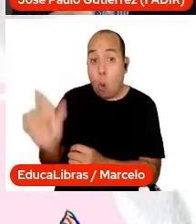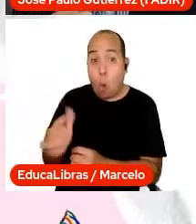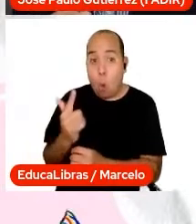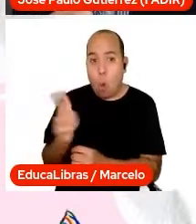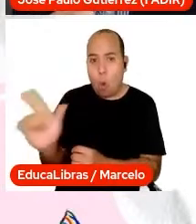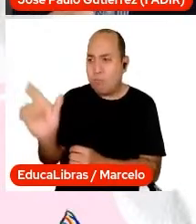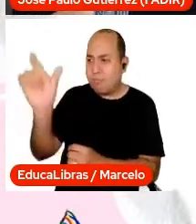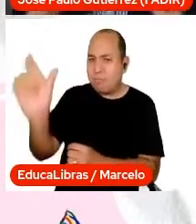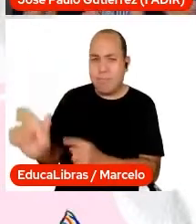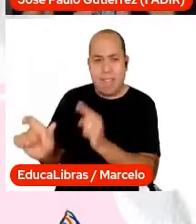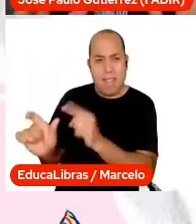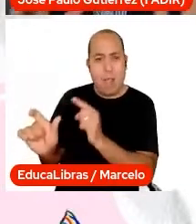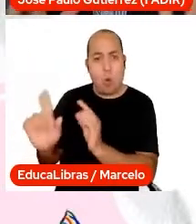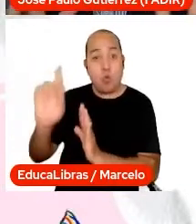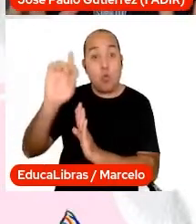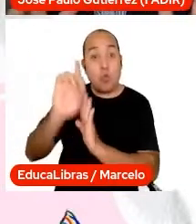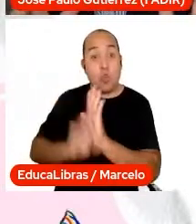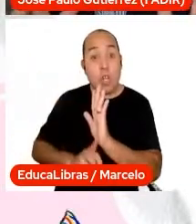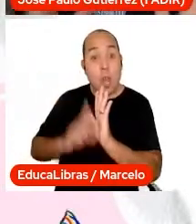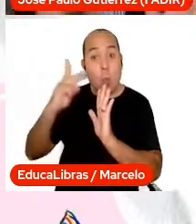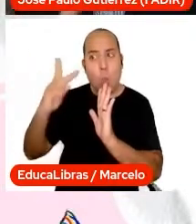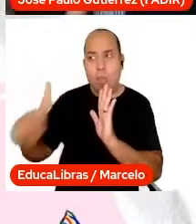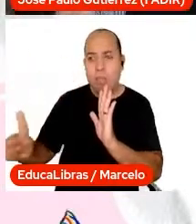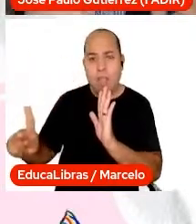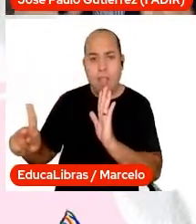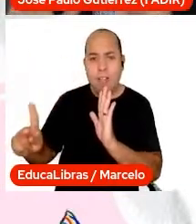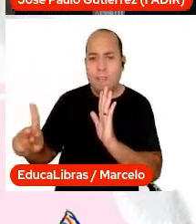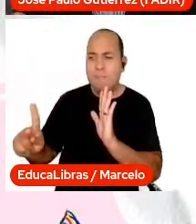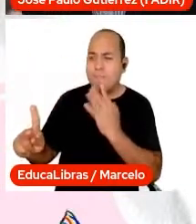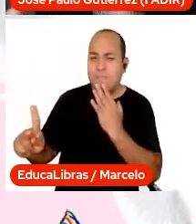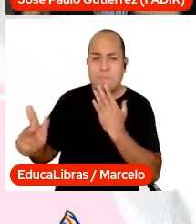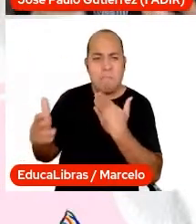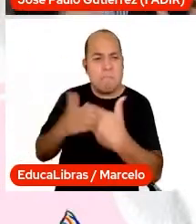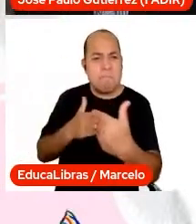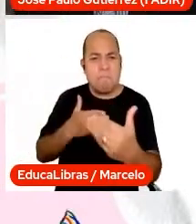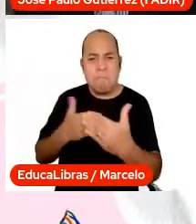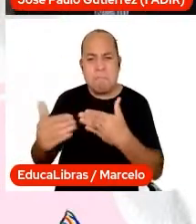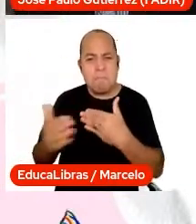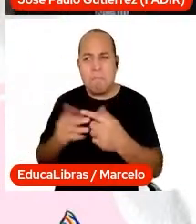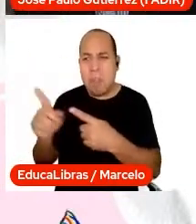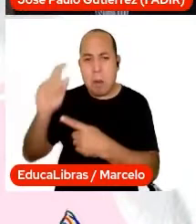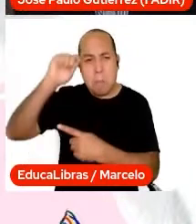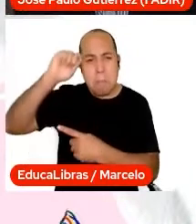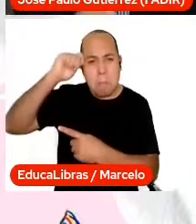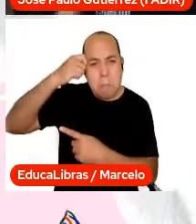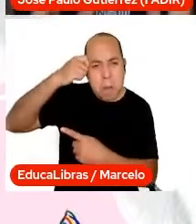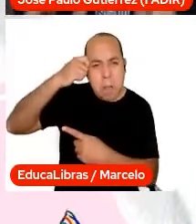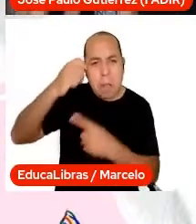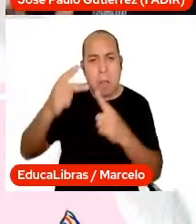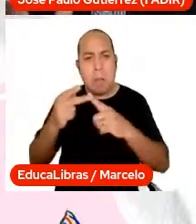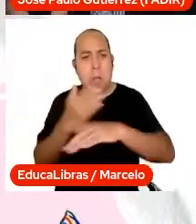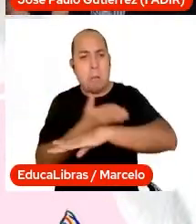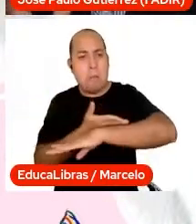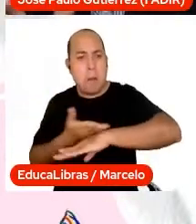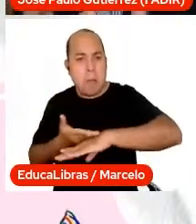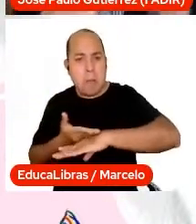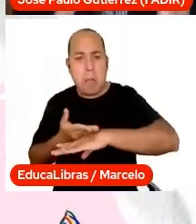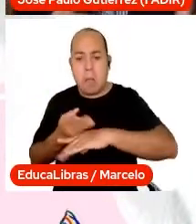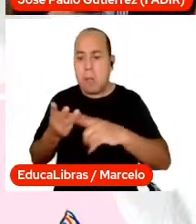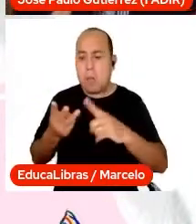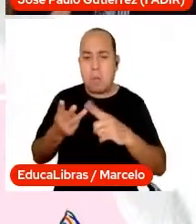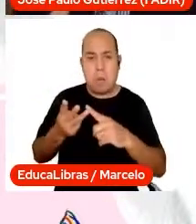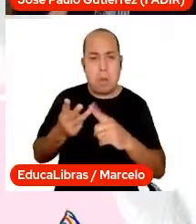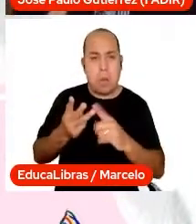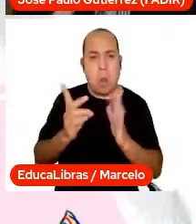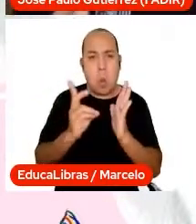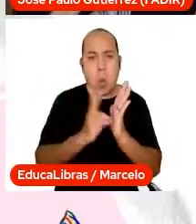valor que ele tem, de acordo com o que ele é, se é branco, se é negro, se é indígena, se é homossexual, se é